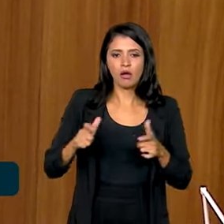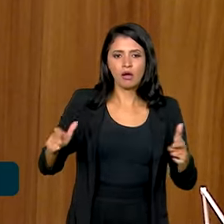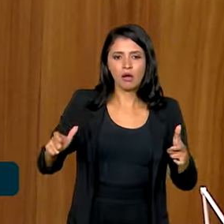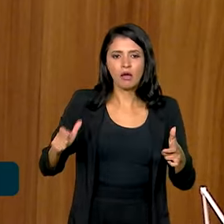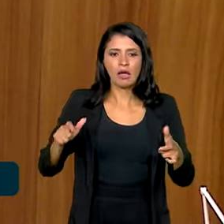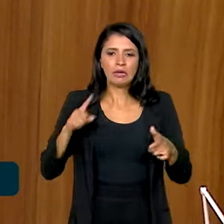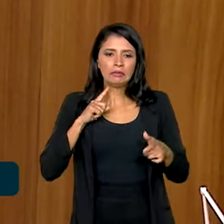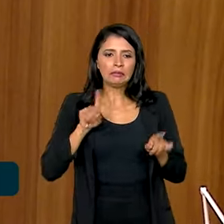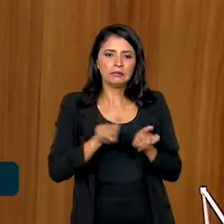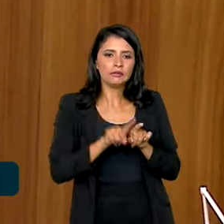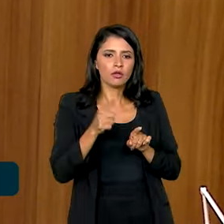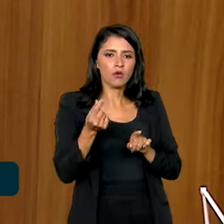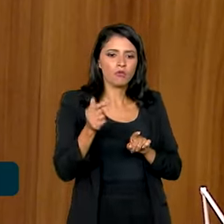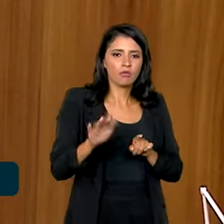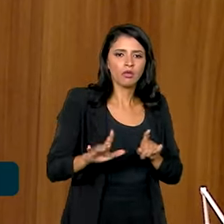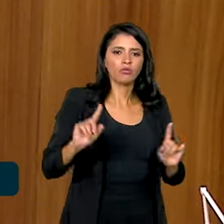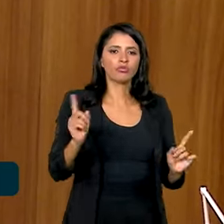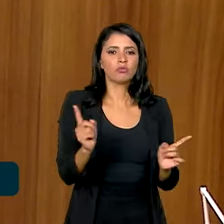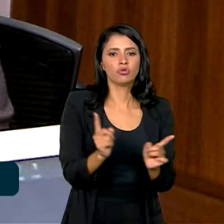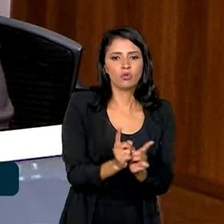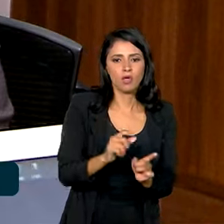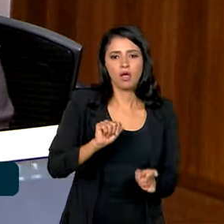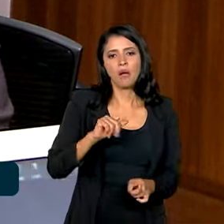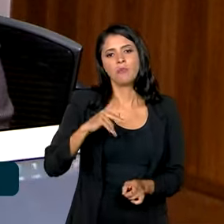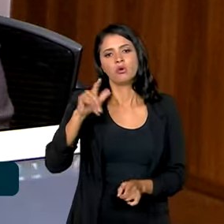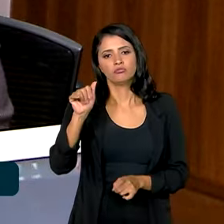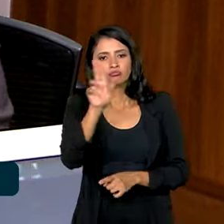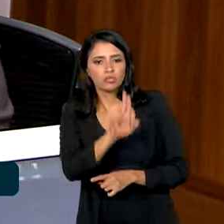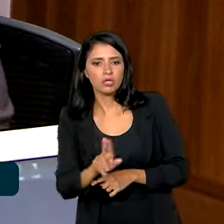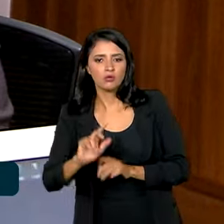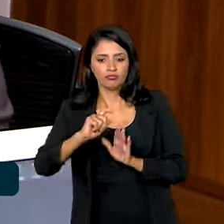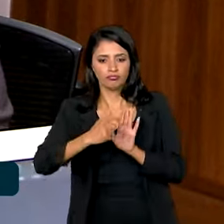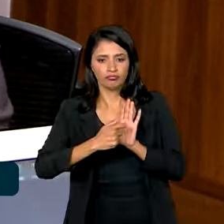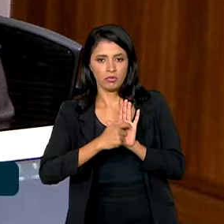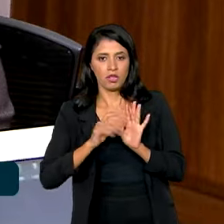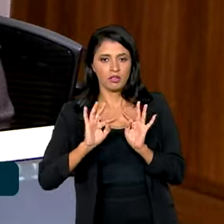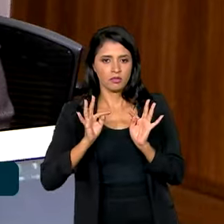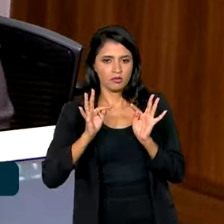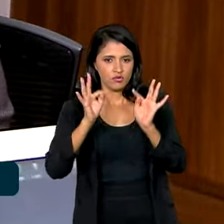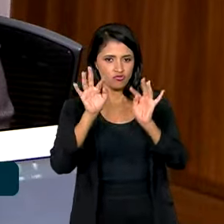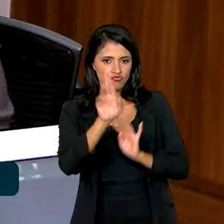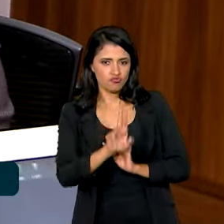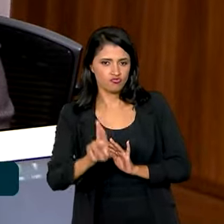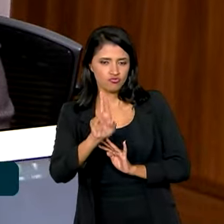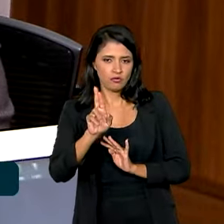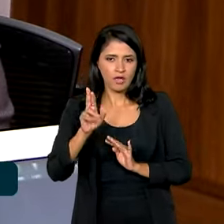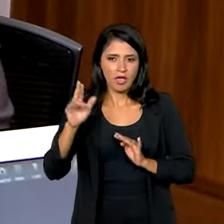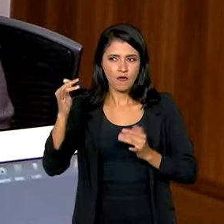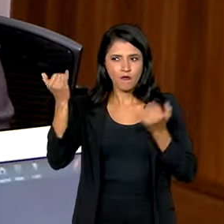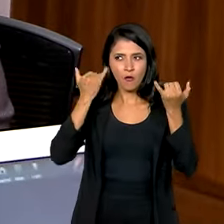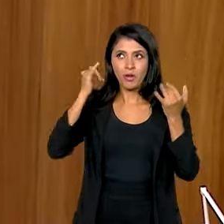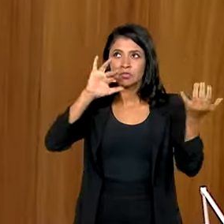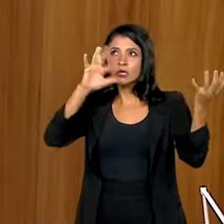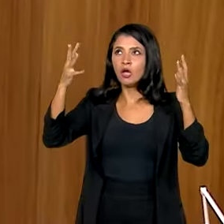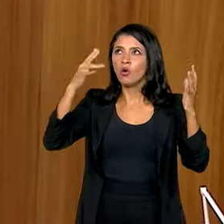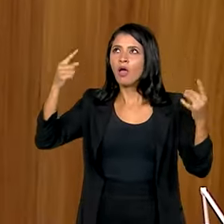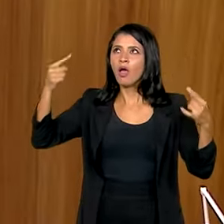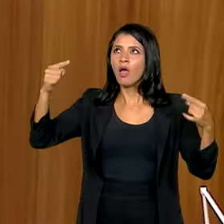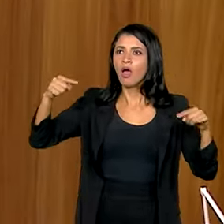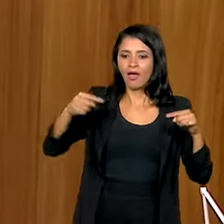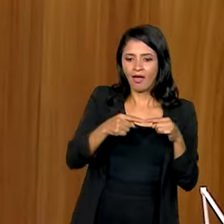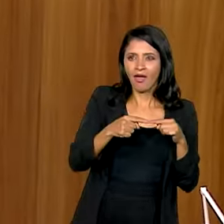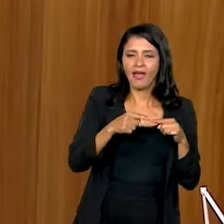e diminuindo o preço das apólices, usando tecnologia, inteligência artificial, cruzando informações meteorológicas com